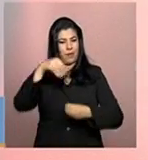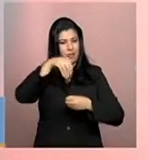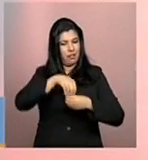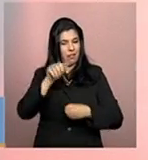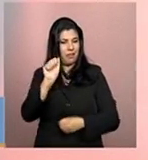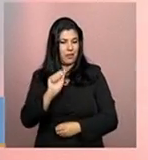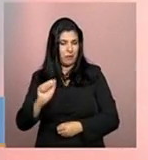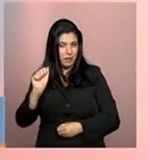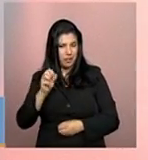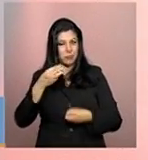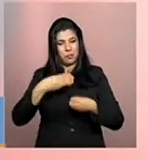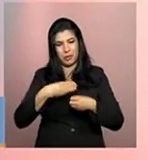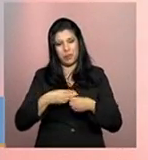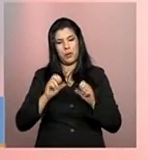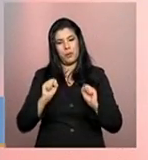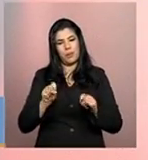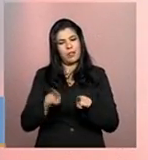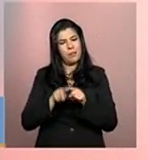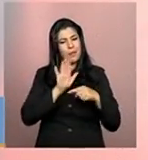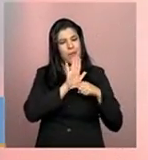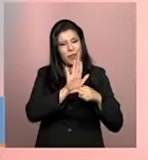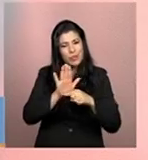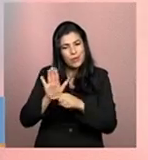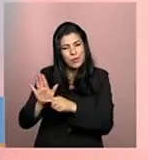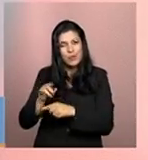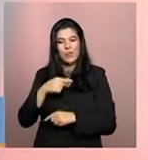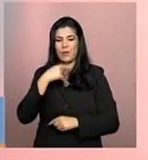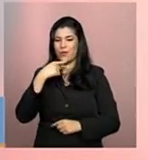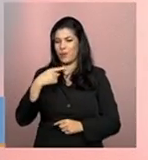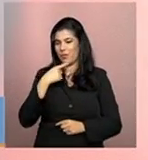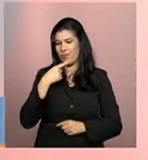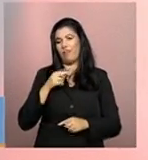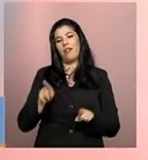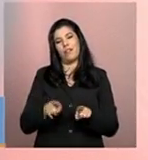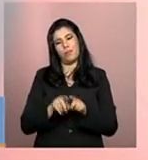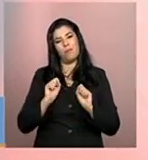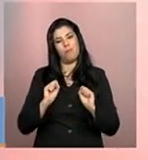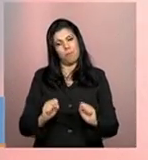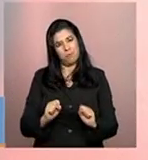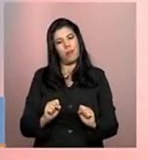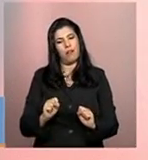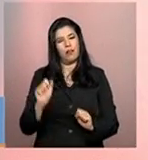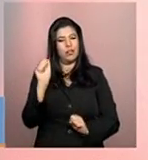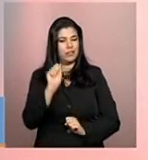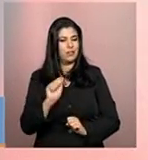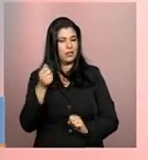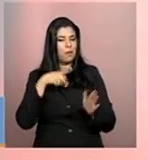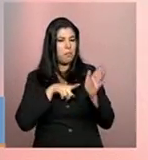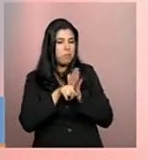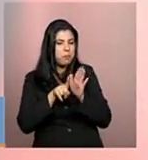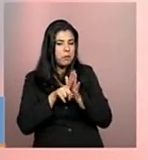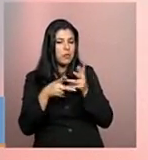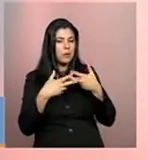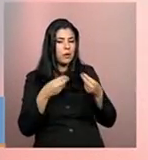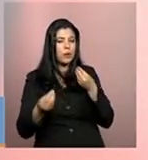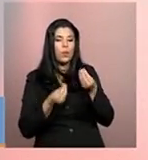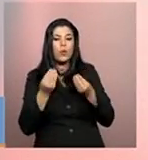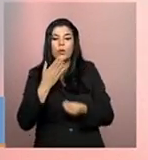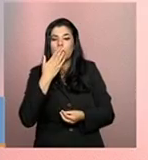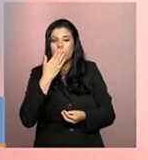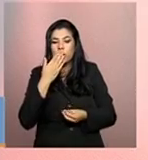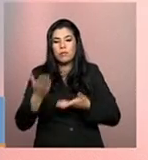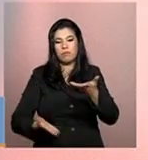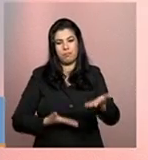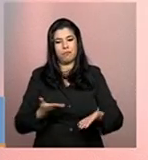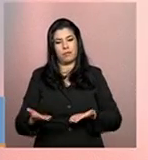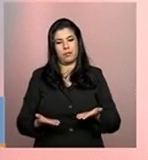necessidades de tirar dúvidas. Então, é sim um momento em que a entidade pode tirar algumas dúvidas sobre a oferta que ela executa.